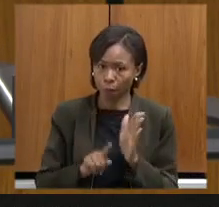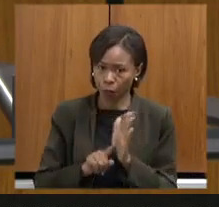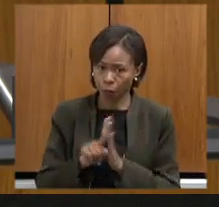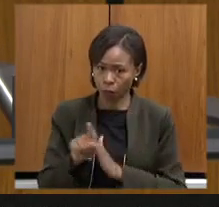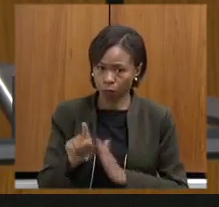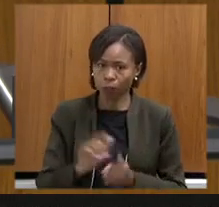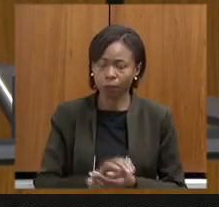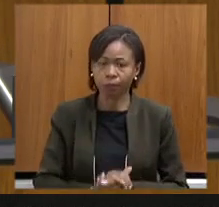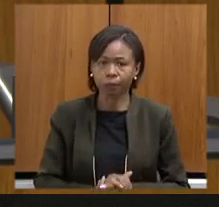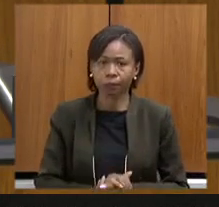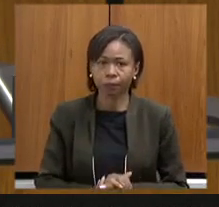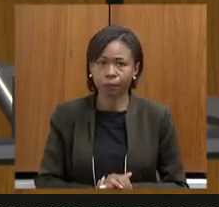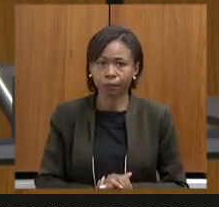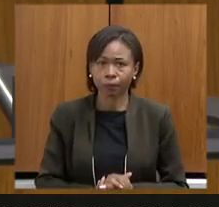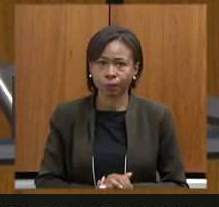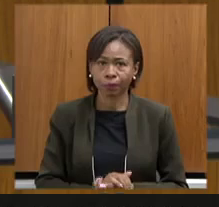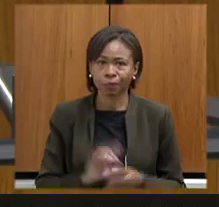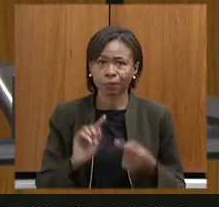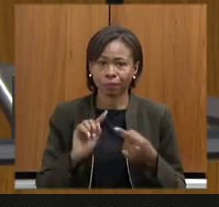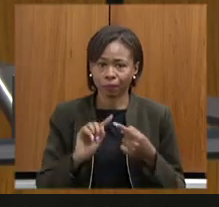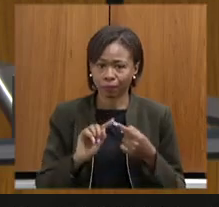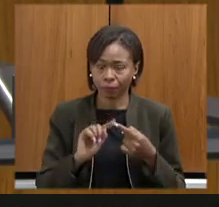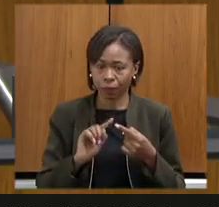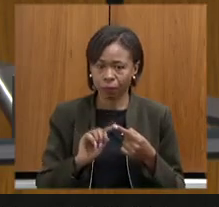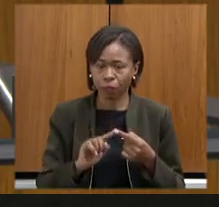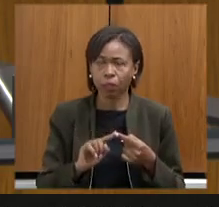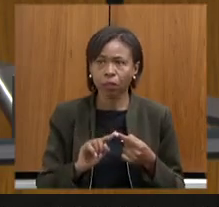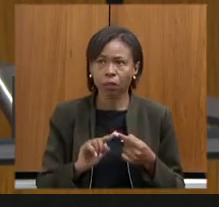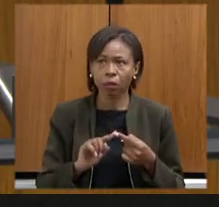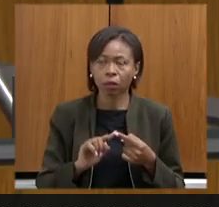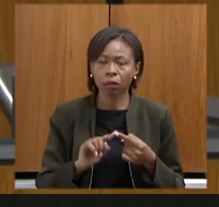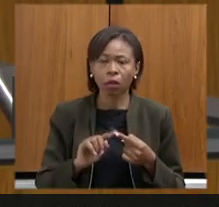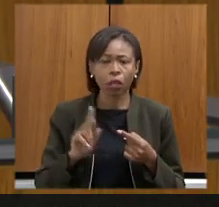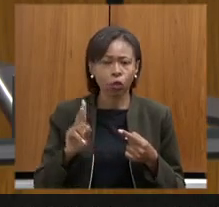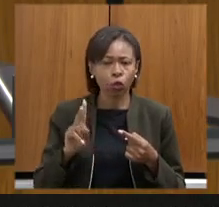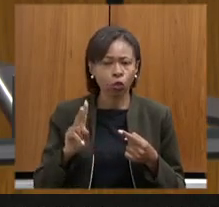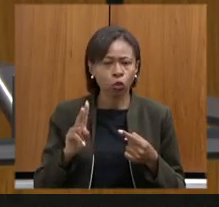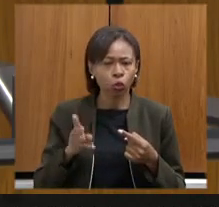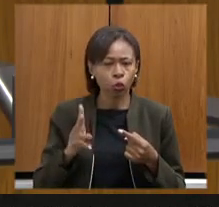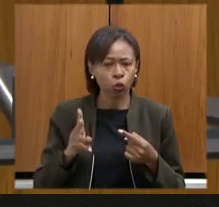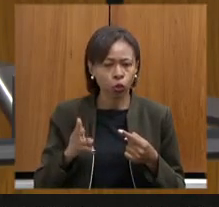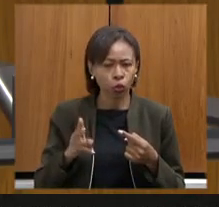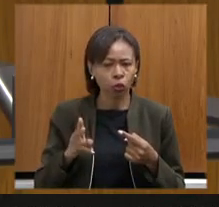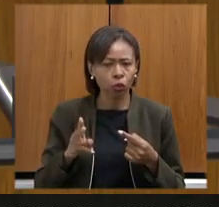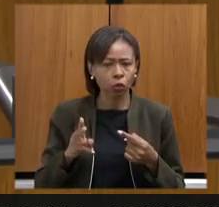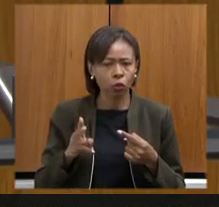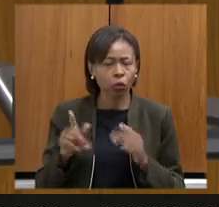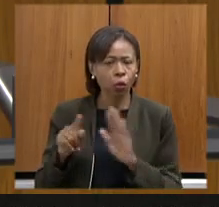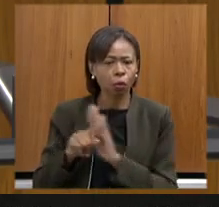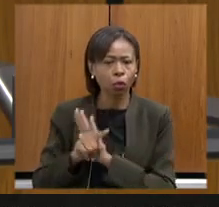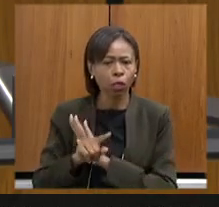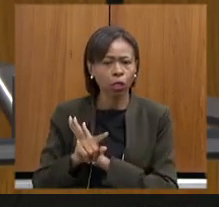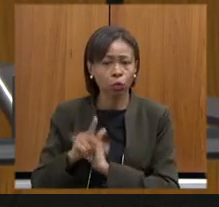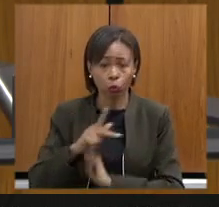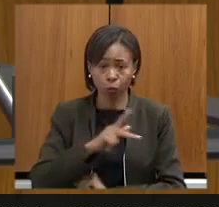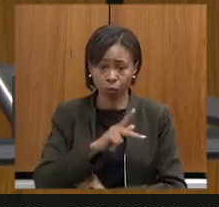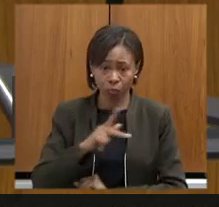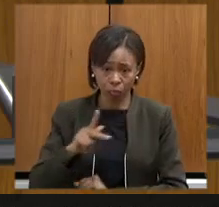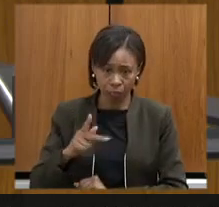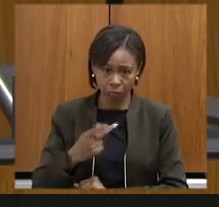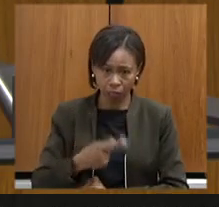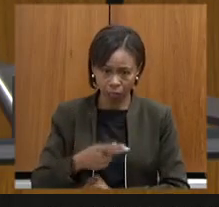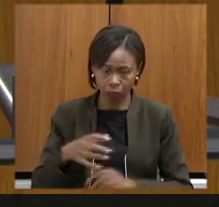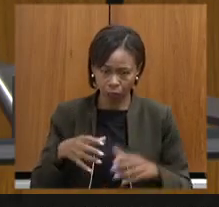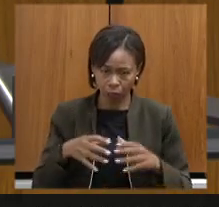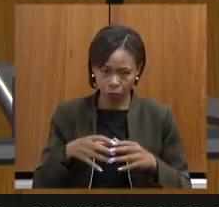primeira, dando sequência a questionamento que foi feito pelo deputado presidente dessa comissão, Noraldino,